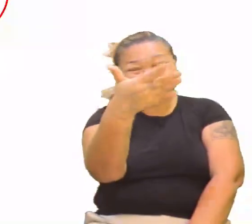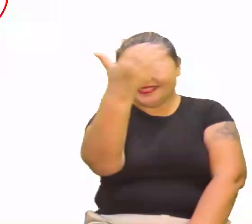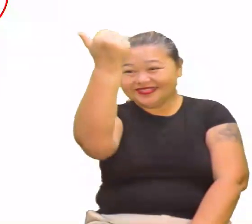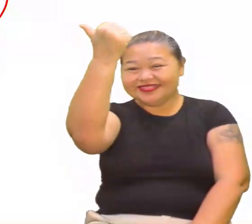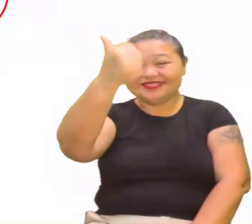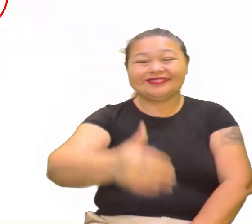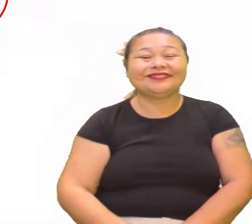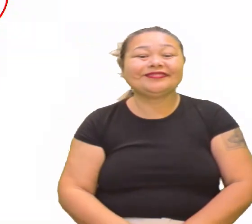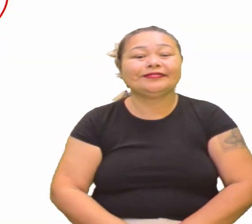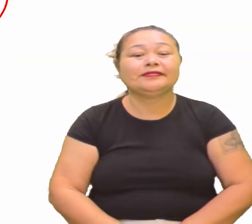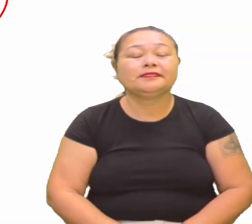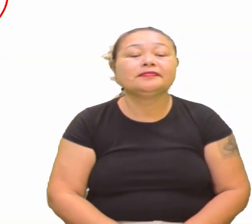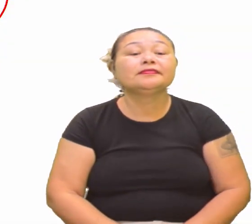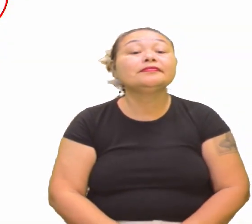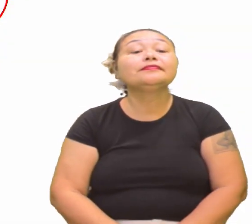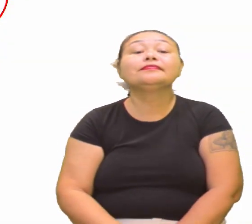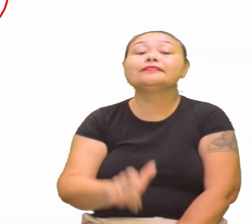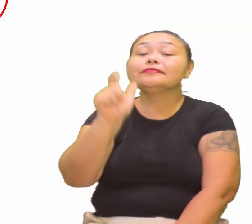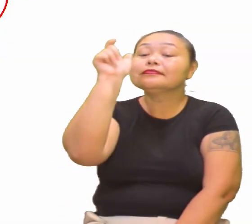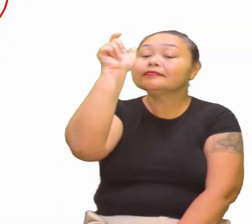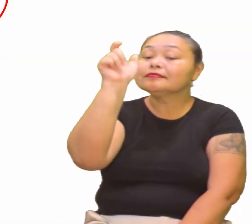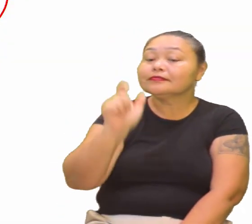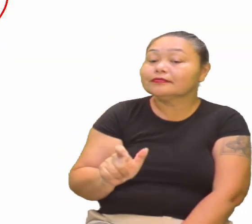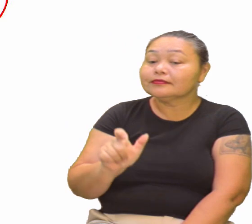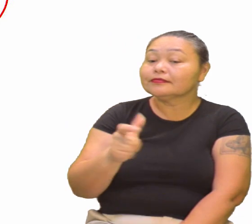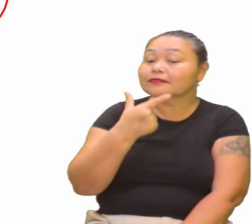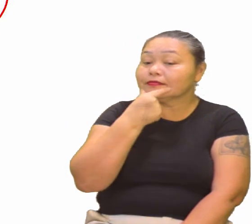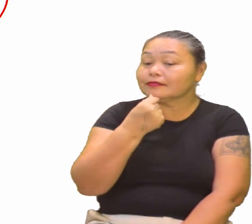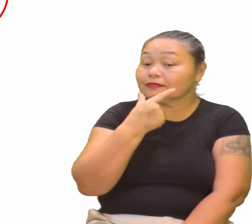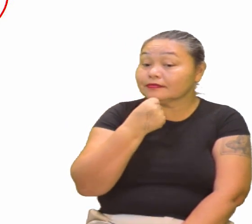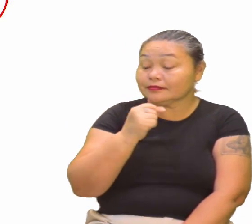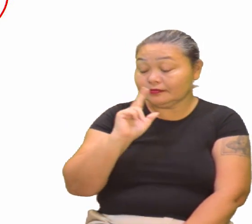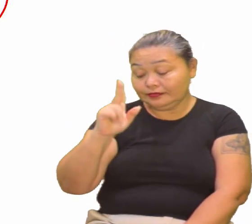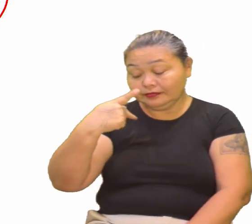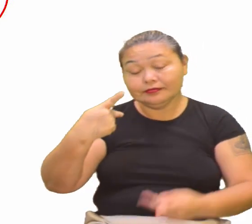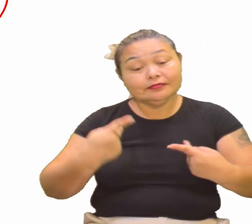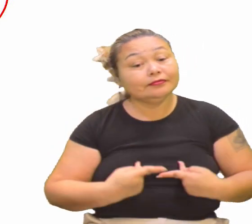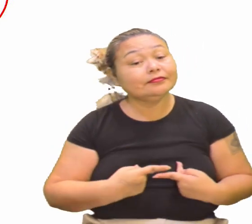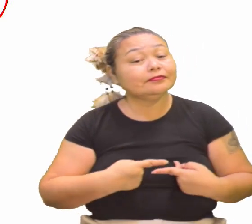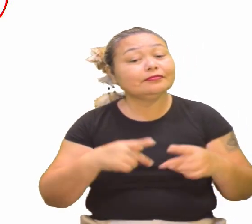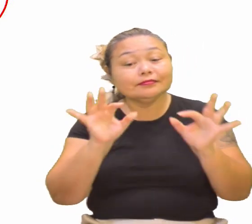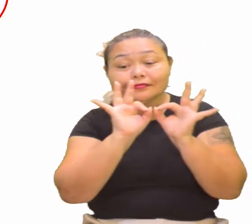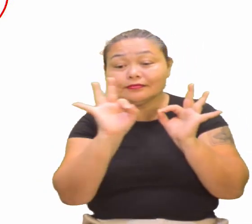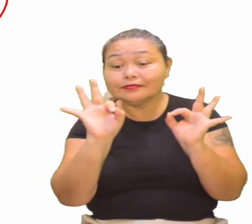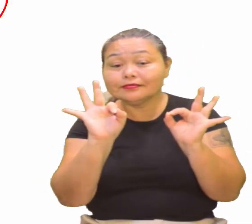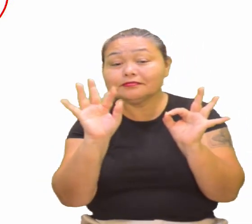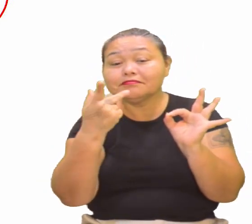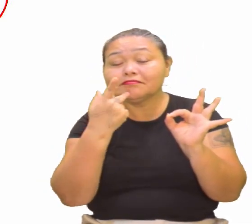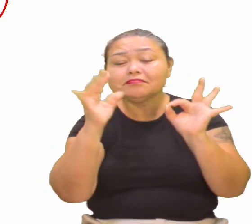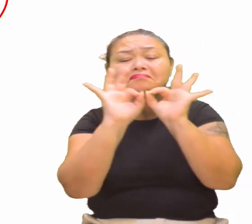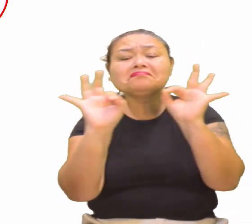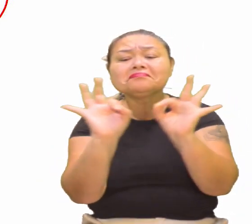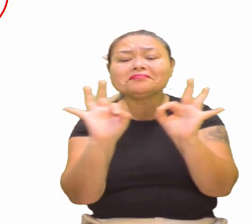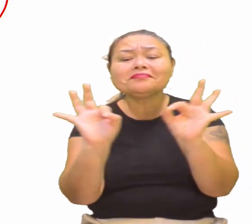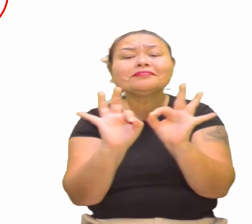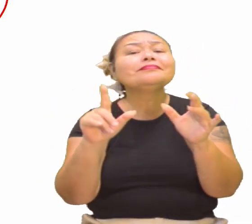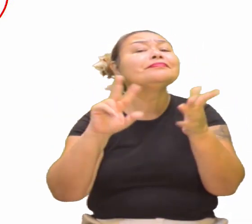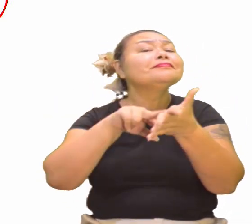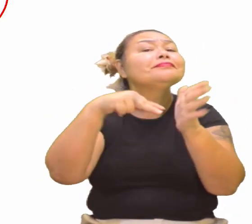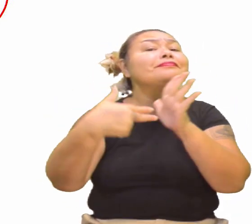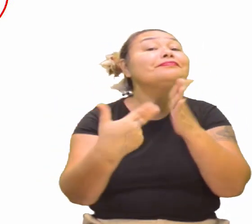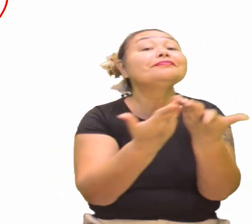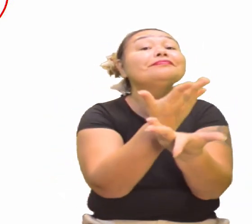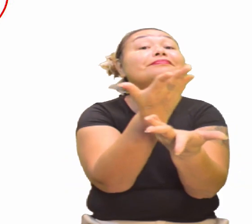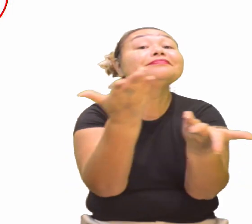lá. Continuando. O homem é a medida de todas as coisas, gente. Olha, isso fala muito. O que isso fala para você